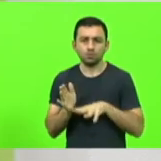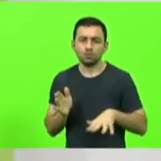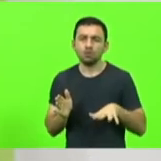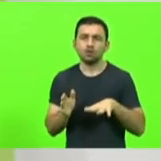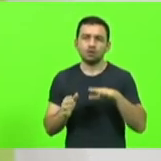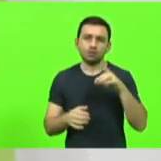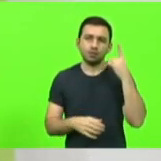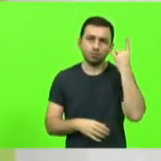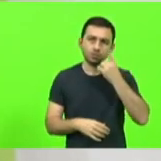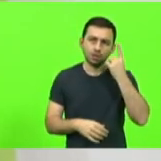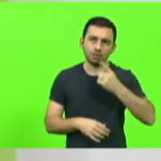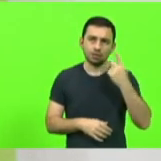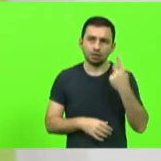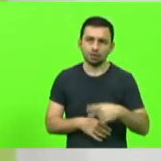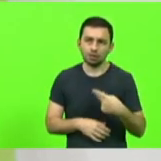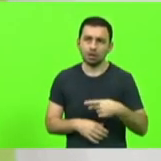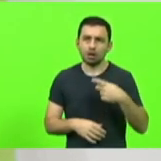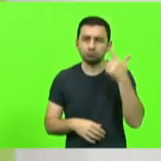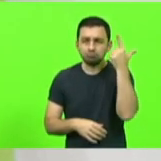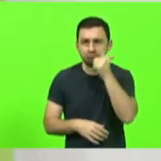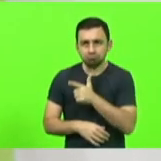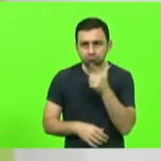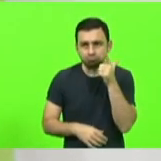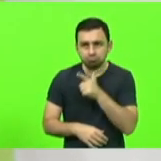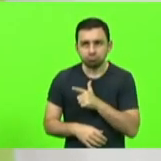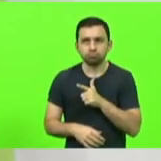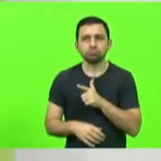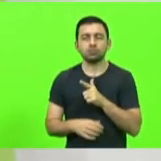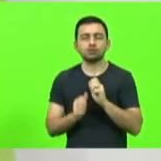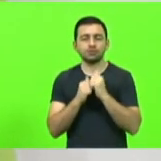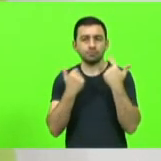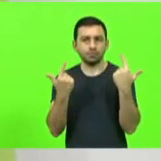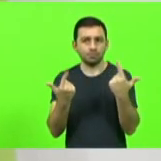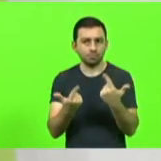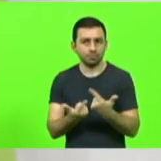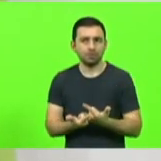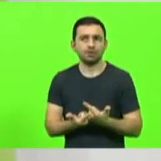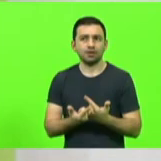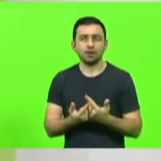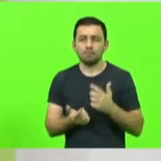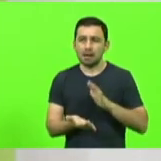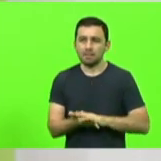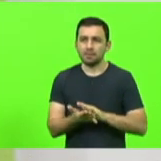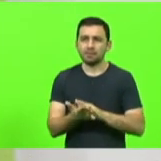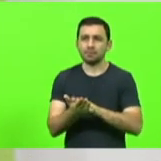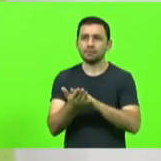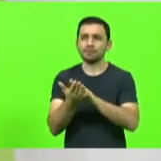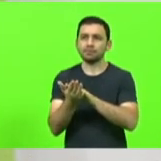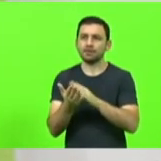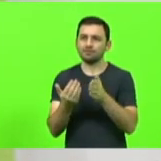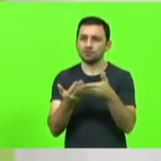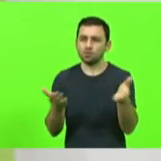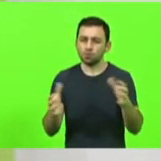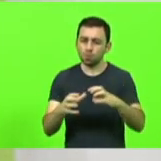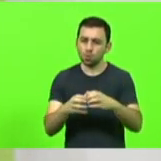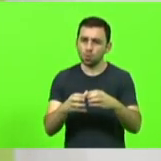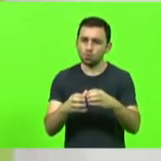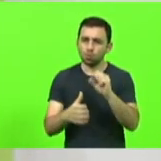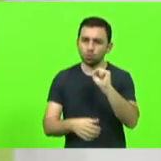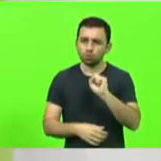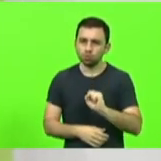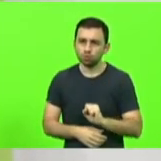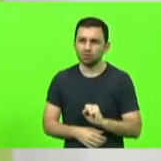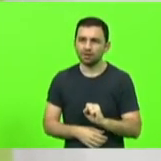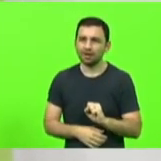deputados desta casa é uma conquista também desta Assembleia Legislativa parabenizar também a bancada do sul na